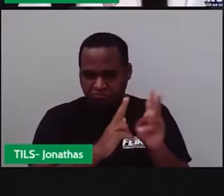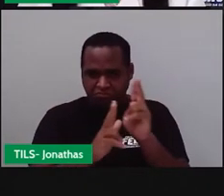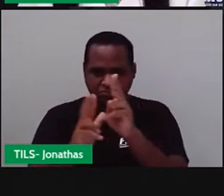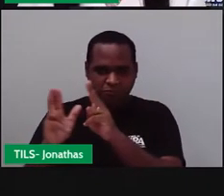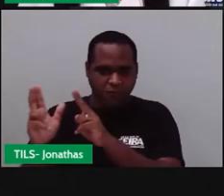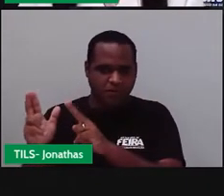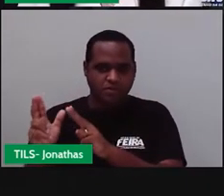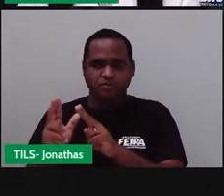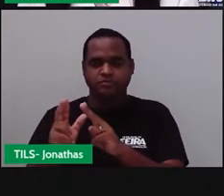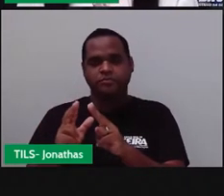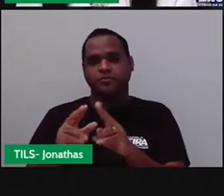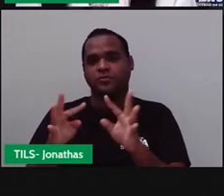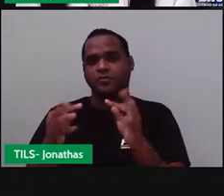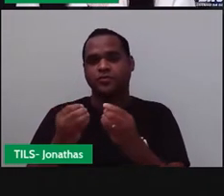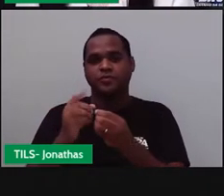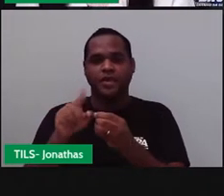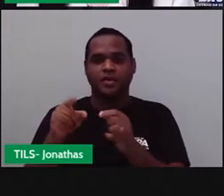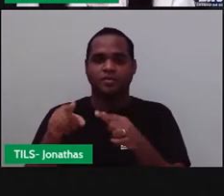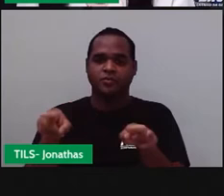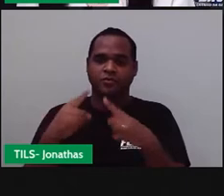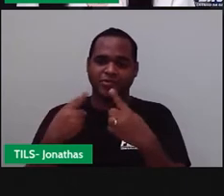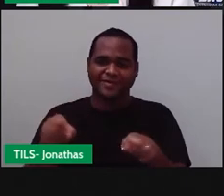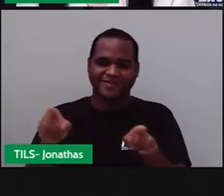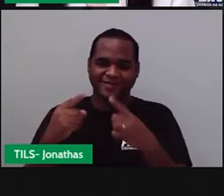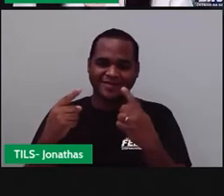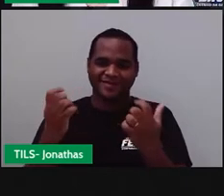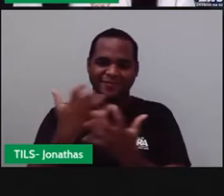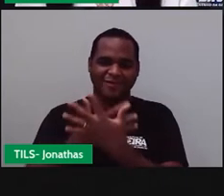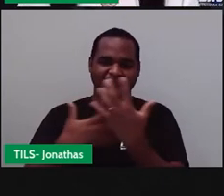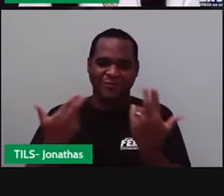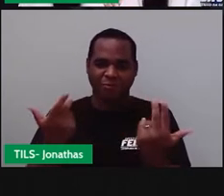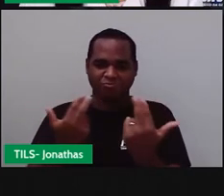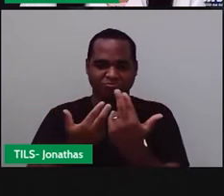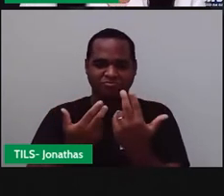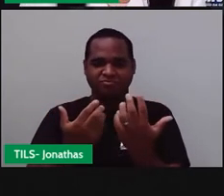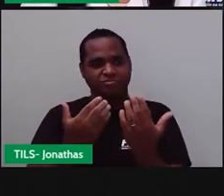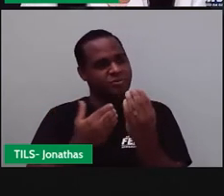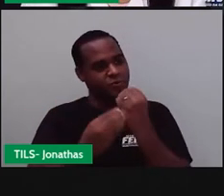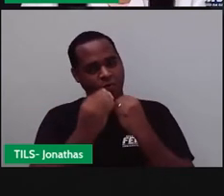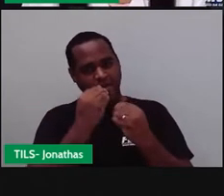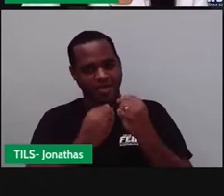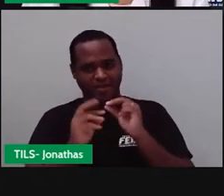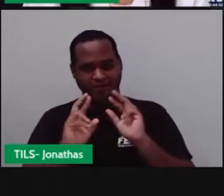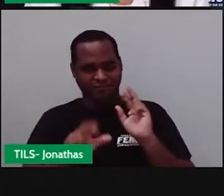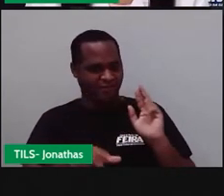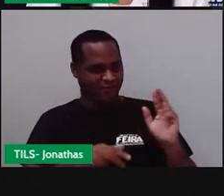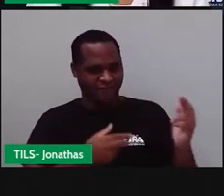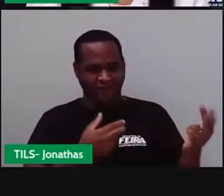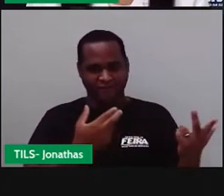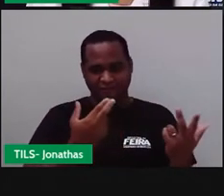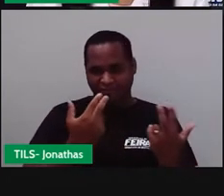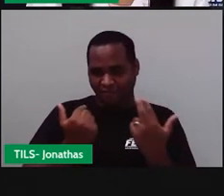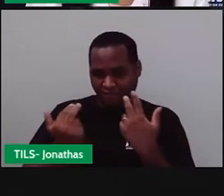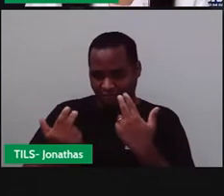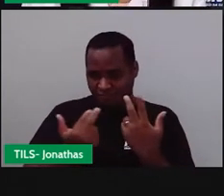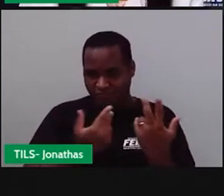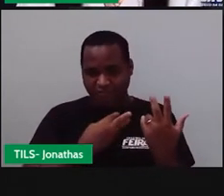Todo mundo gosta de ouvir o mesmo tipo de música? Gosta de comer o mesmo tipo de comida?